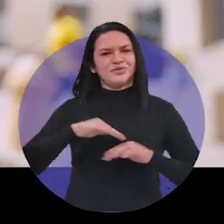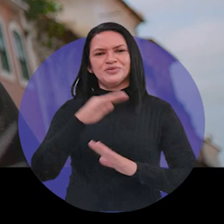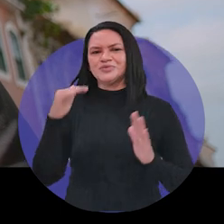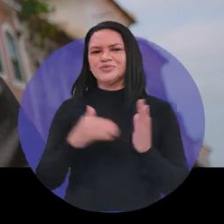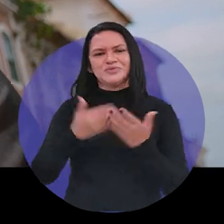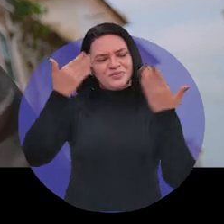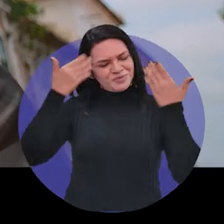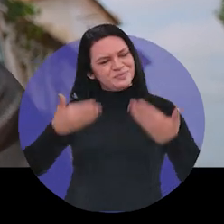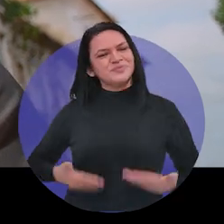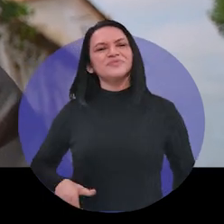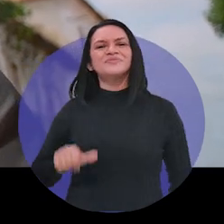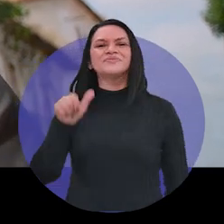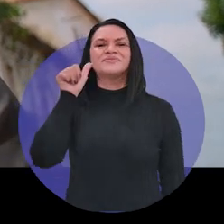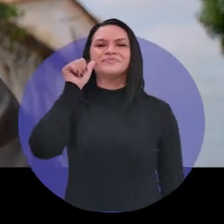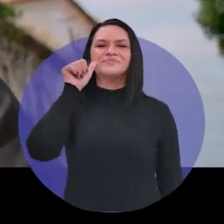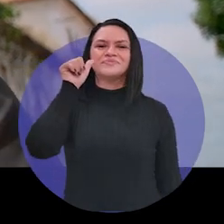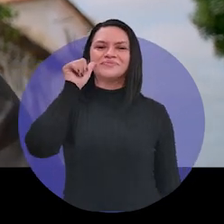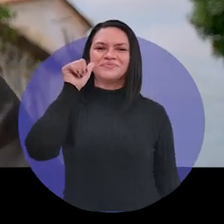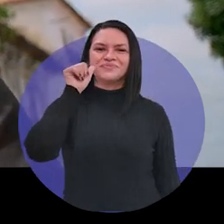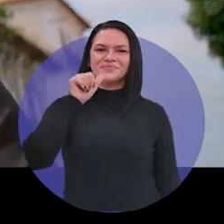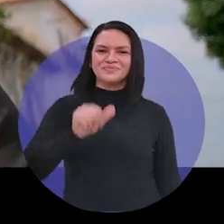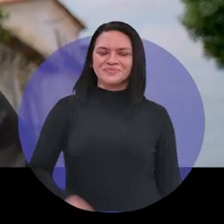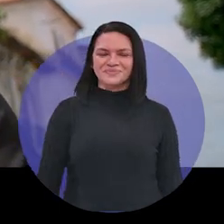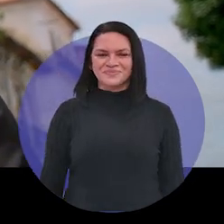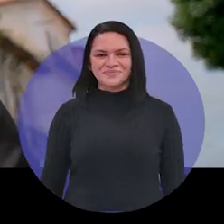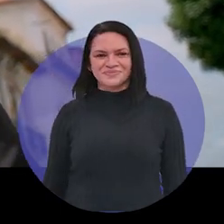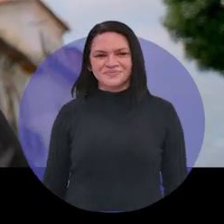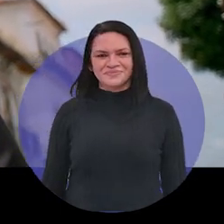tudo. Eu sou mulher.